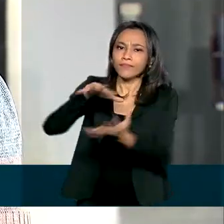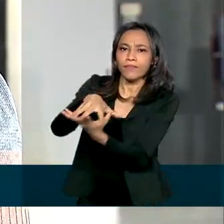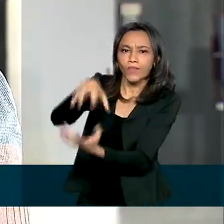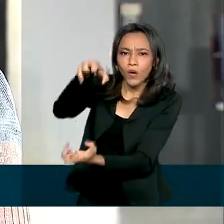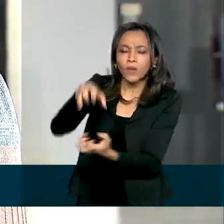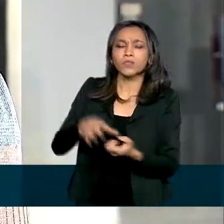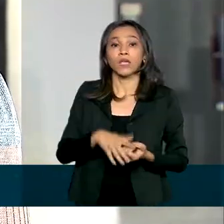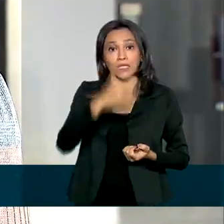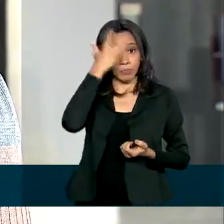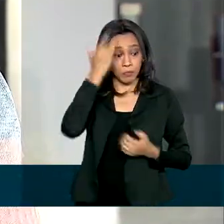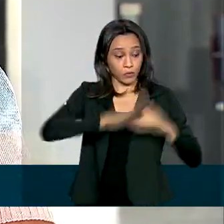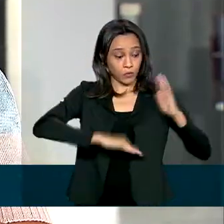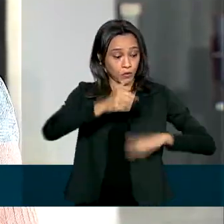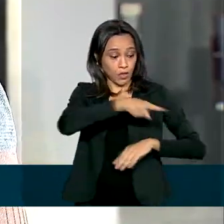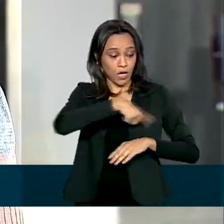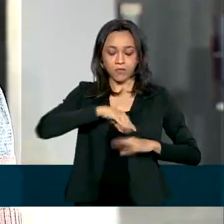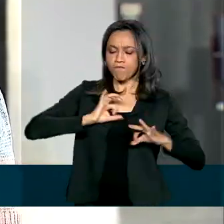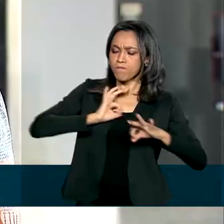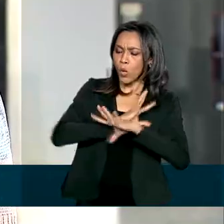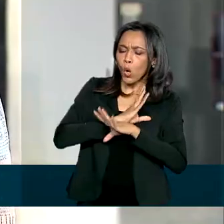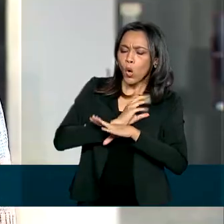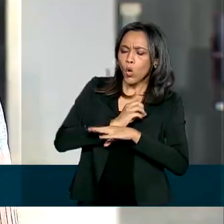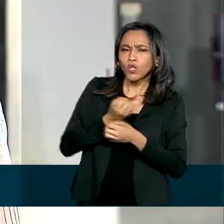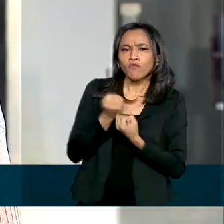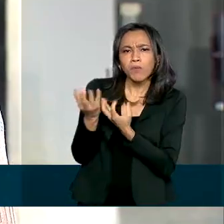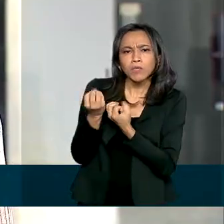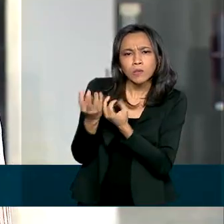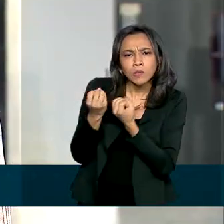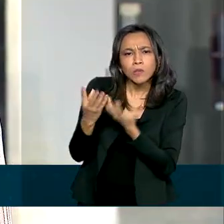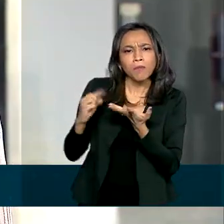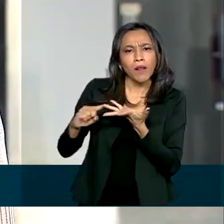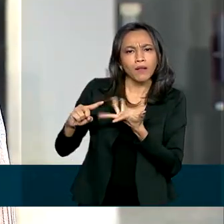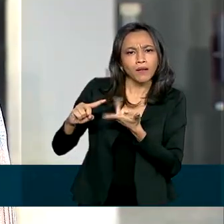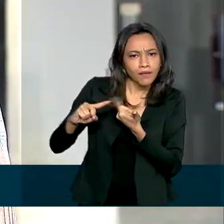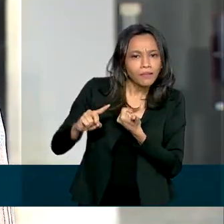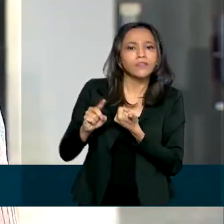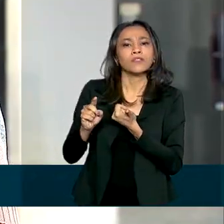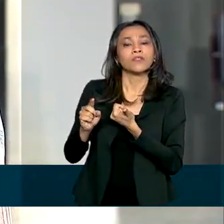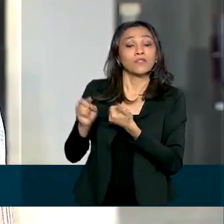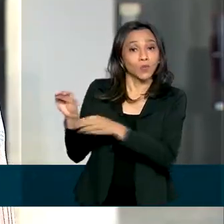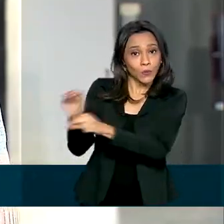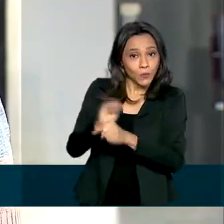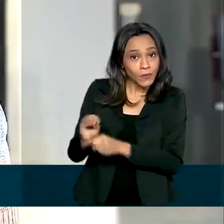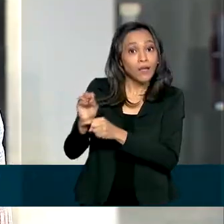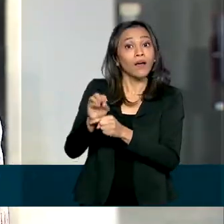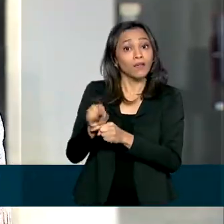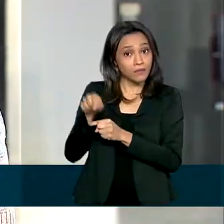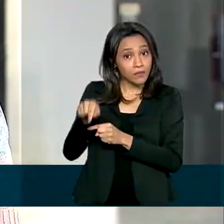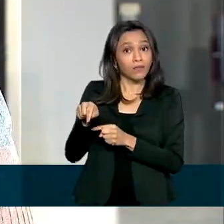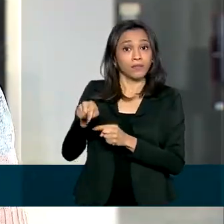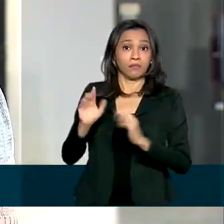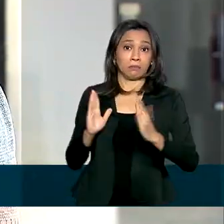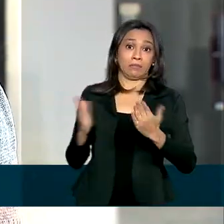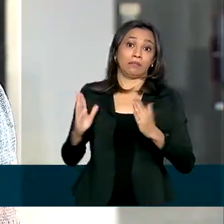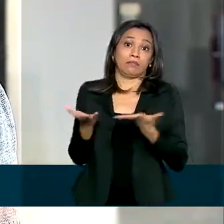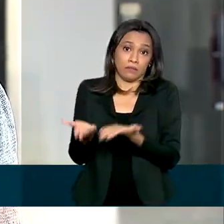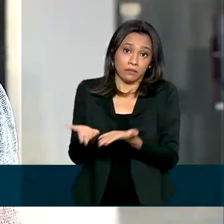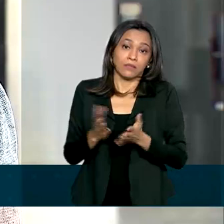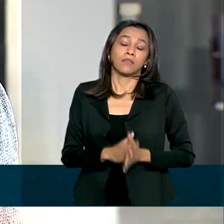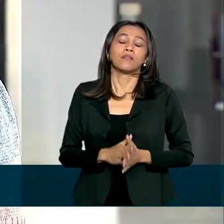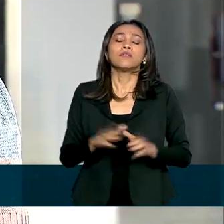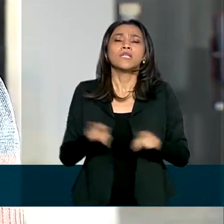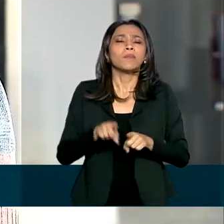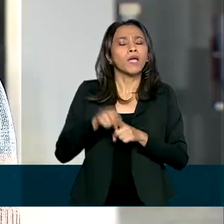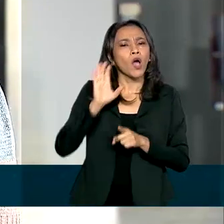atendem estão prontos para dar todas as informações necessárias de cuidados neste momento e também para